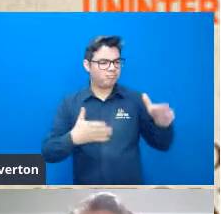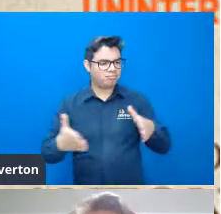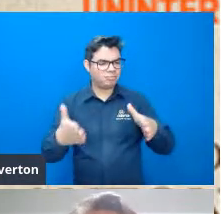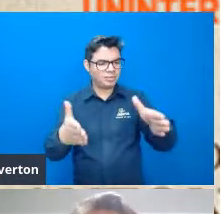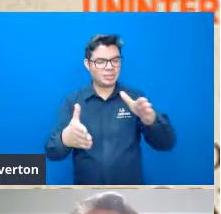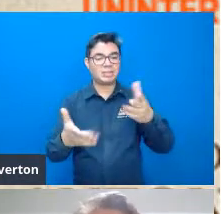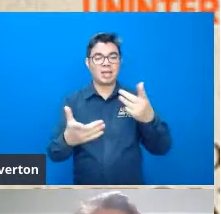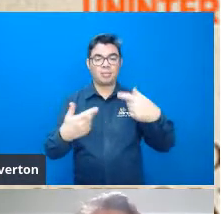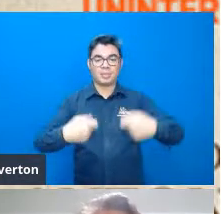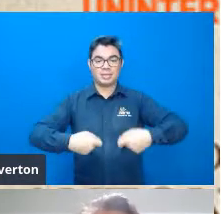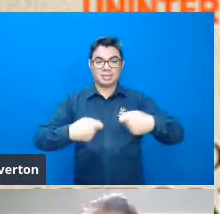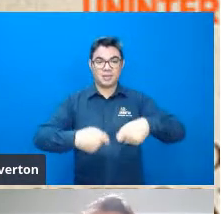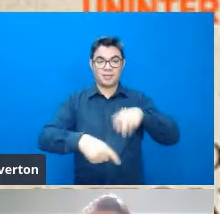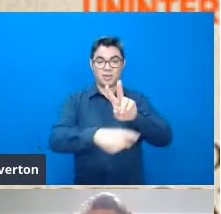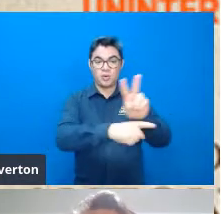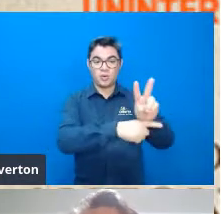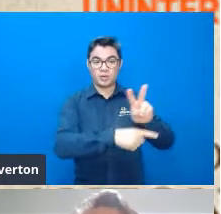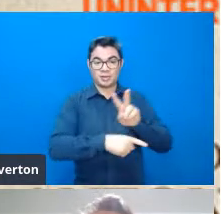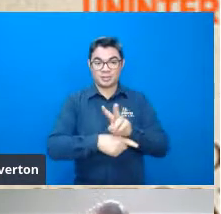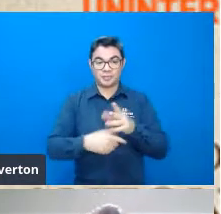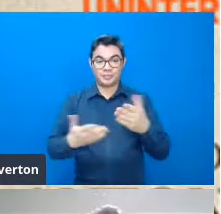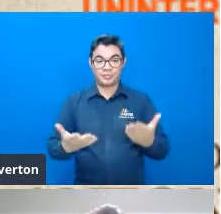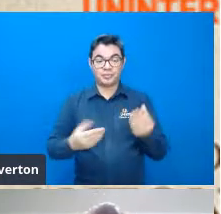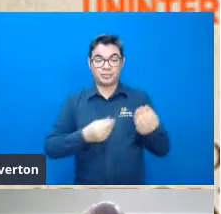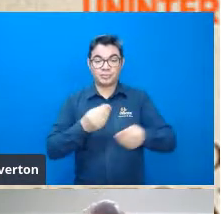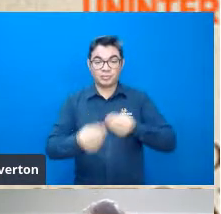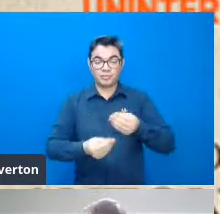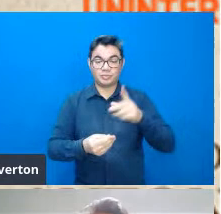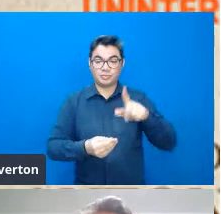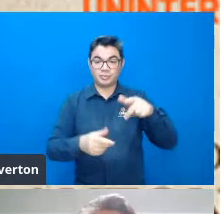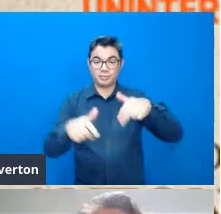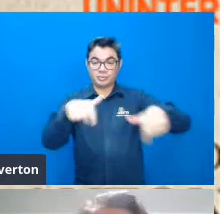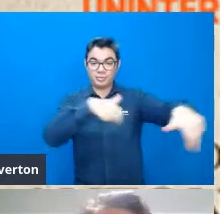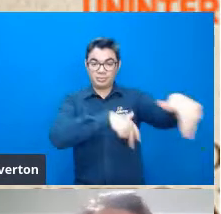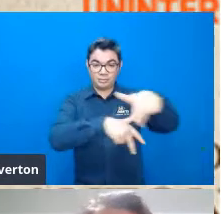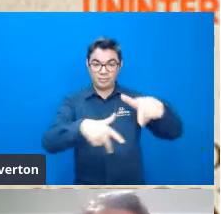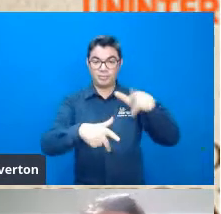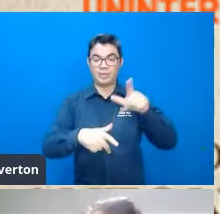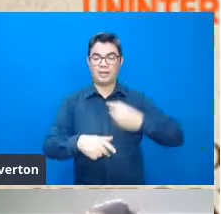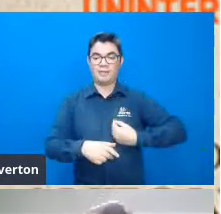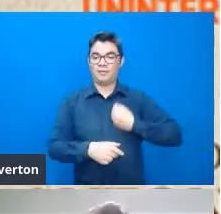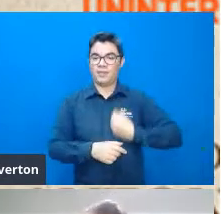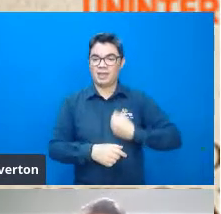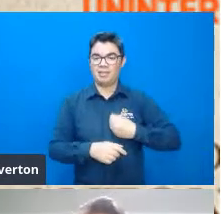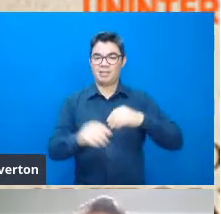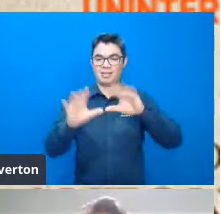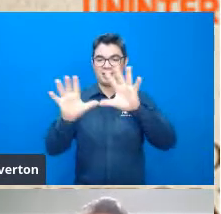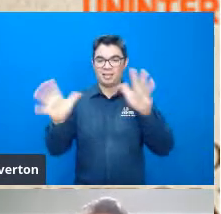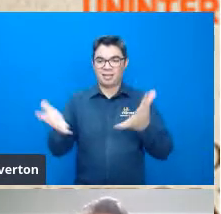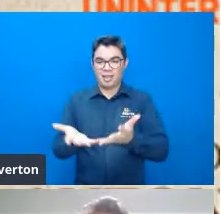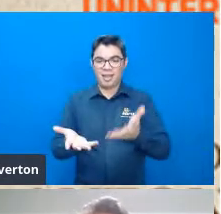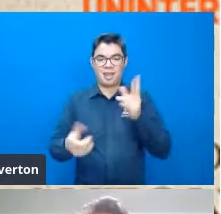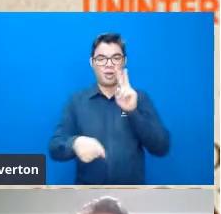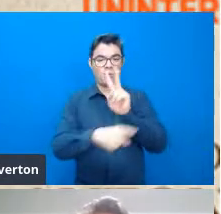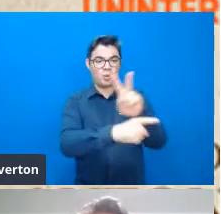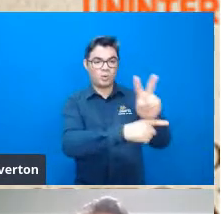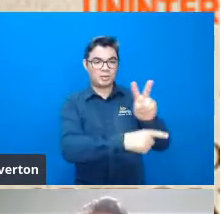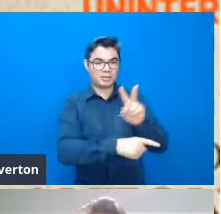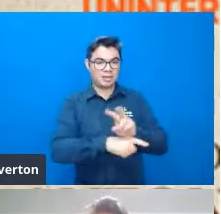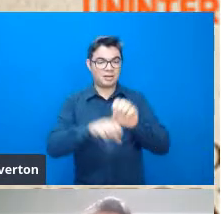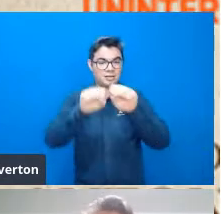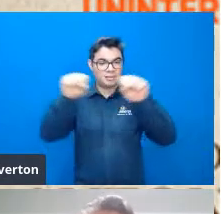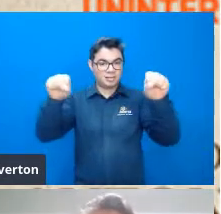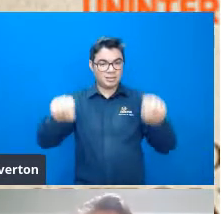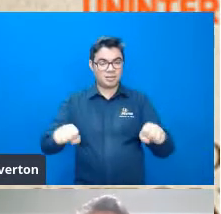verdade tudo isso envolve a gente envolve a nossa existência na terra então nós precisamos cuidar desse sistema como